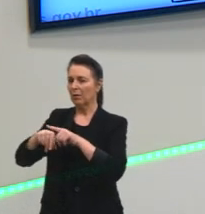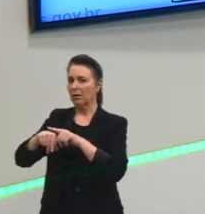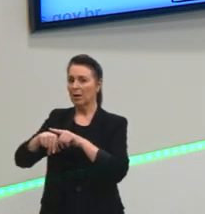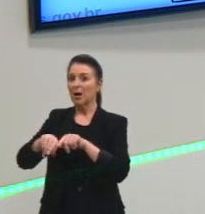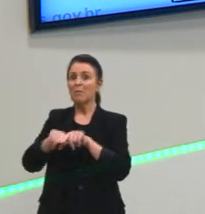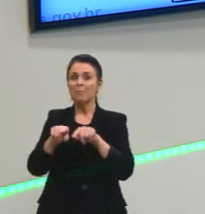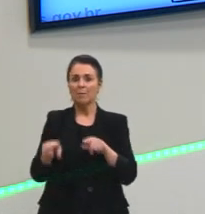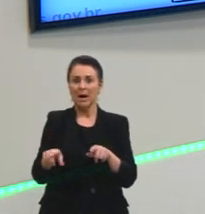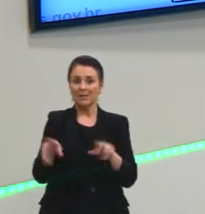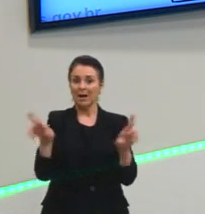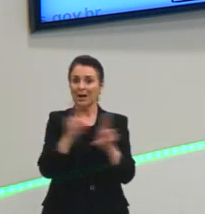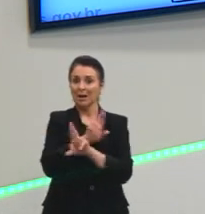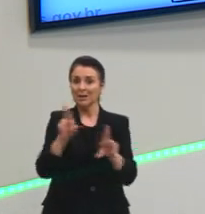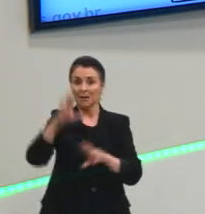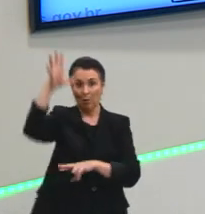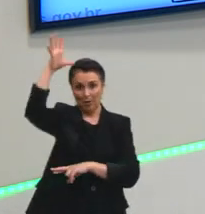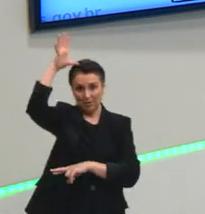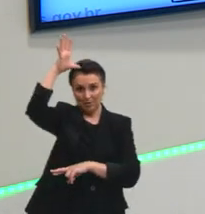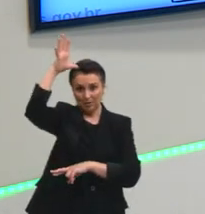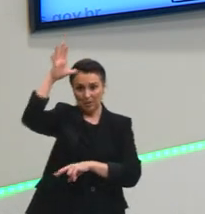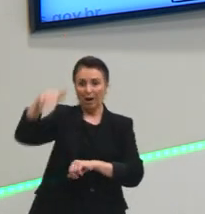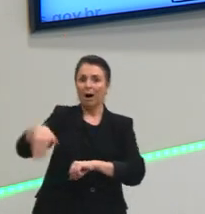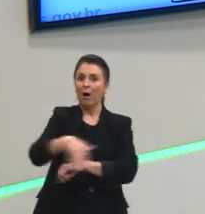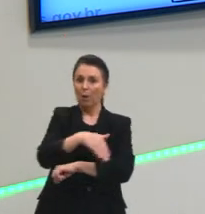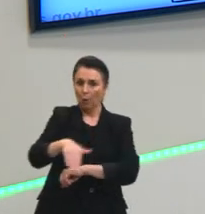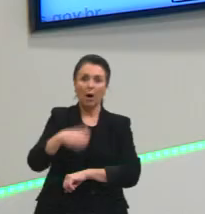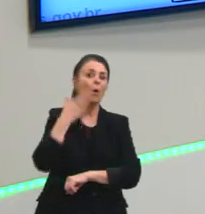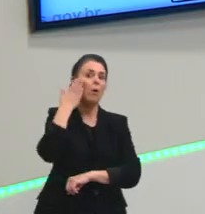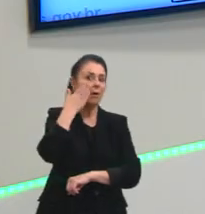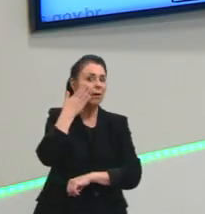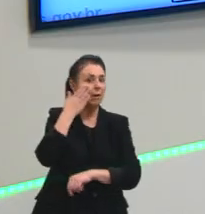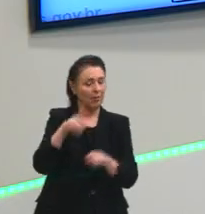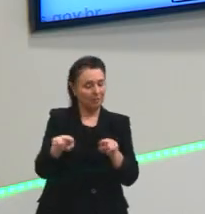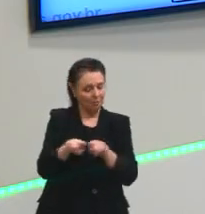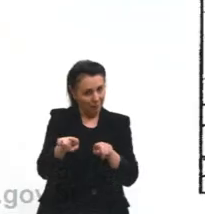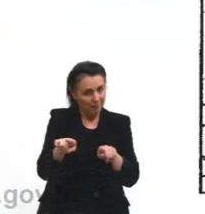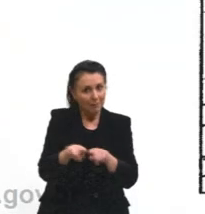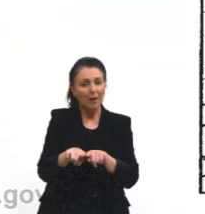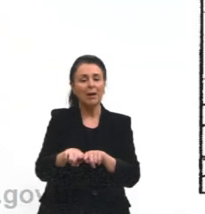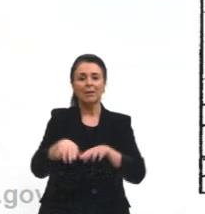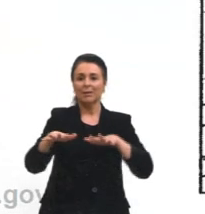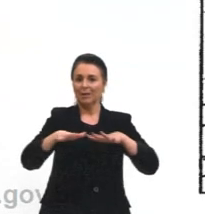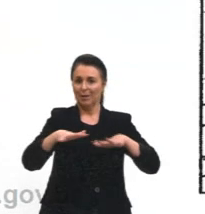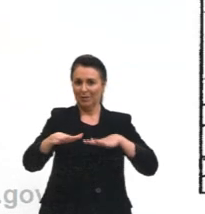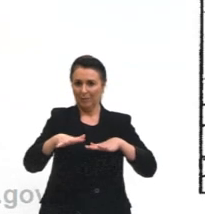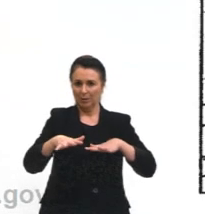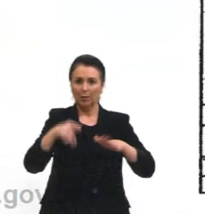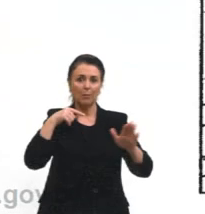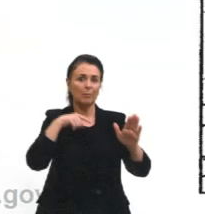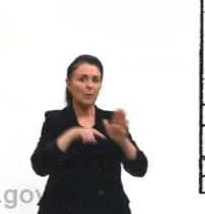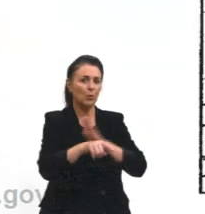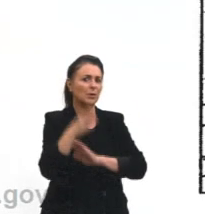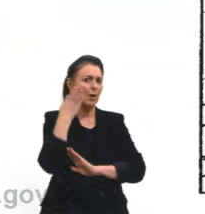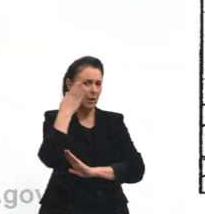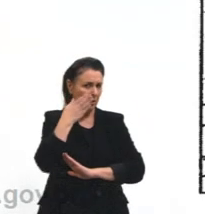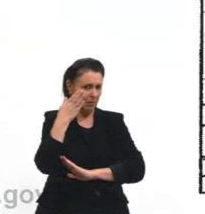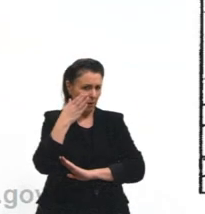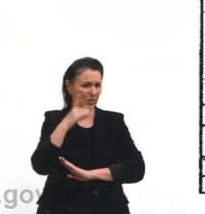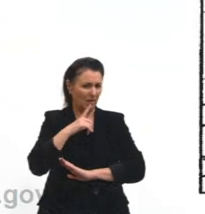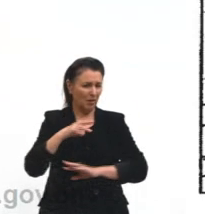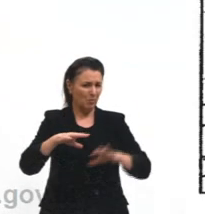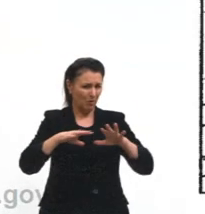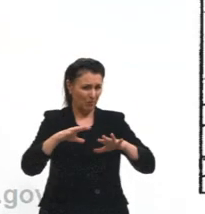ele está em movimento. Então, vamos lá, a primeira afirmação. Cascão encontra-se em movimento em relação ao skate?